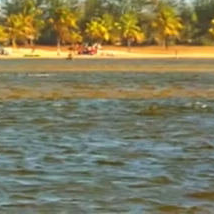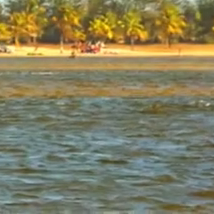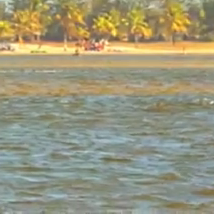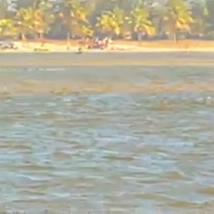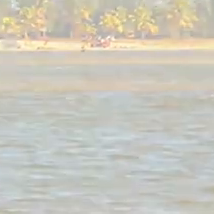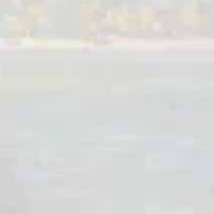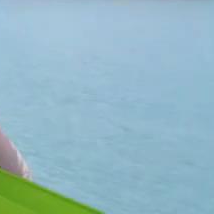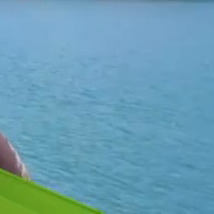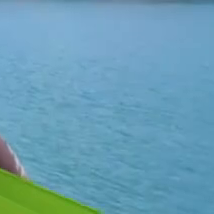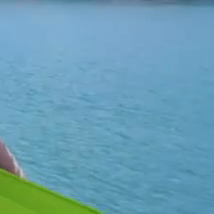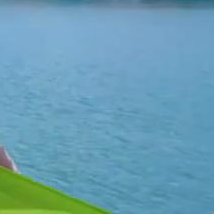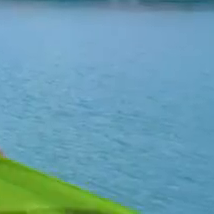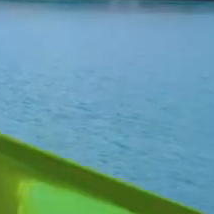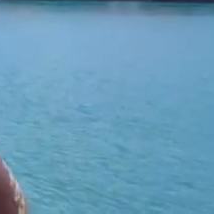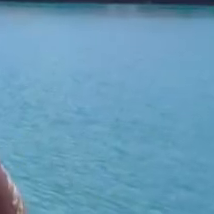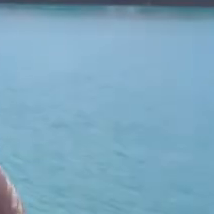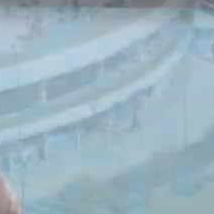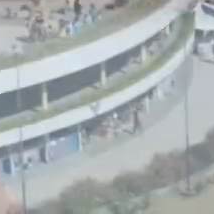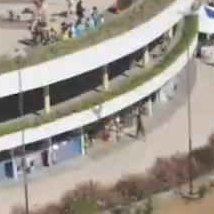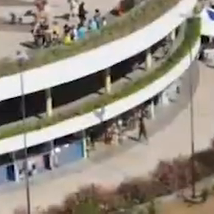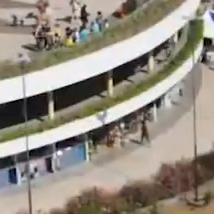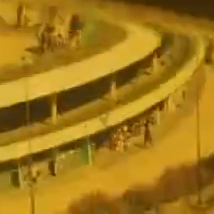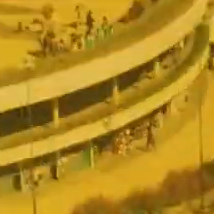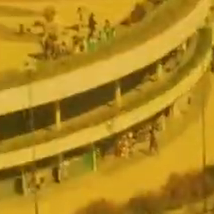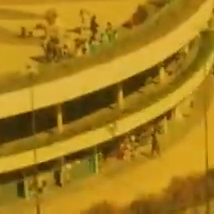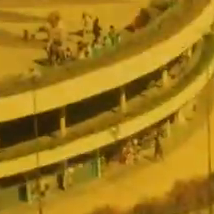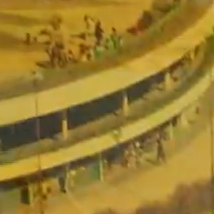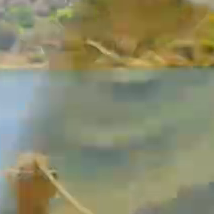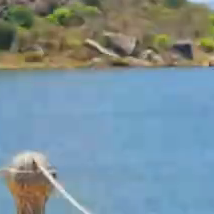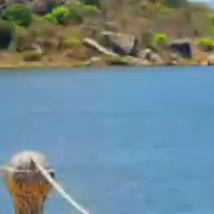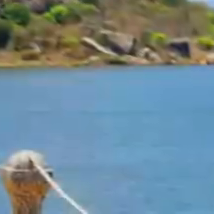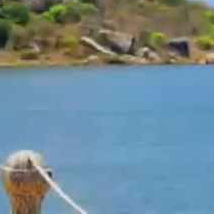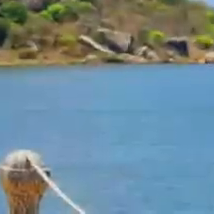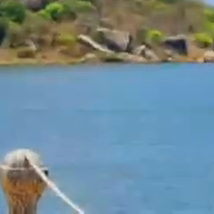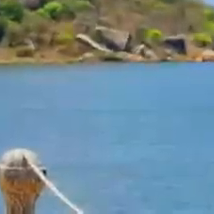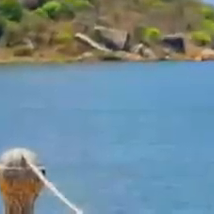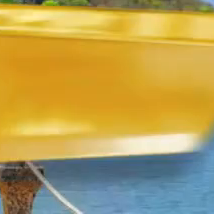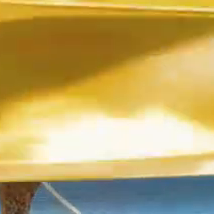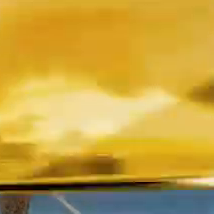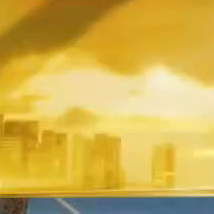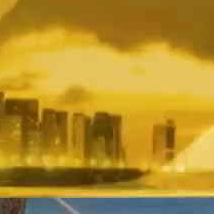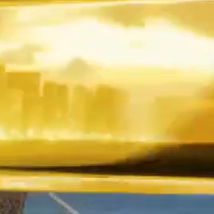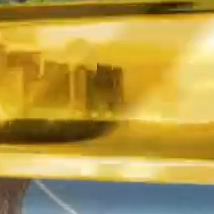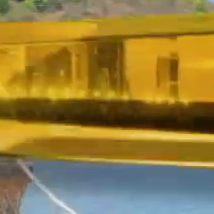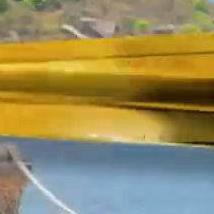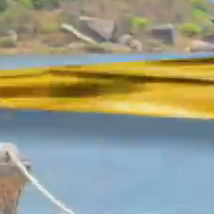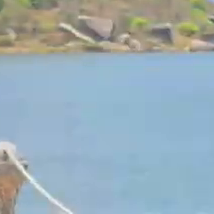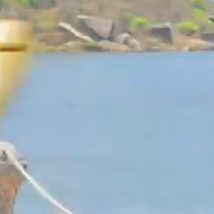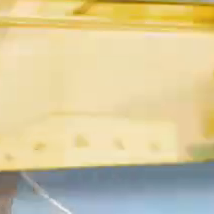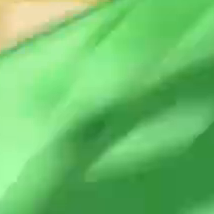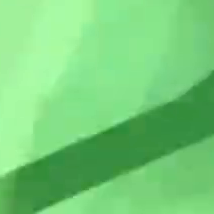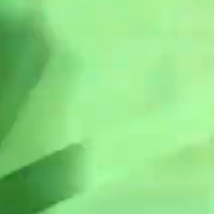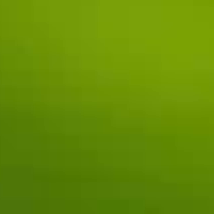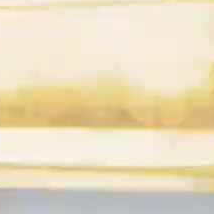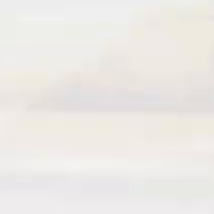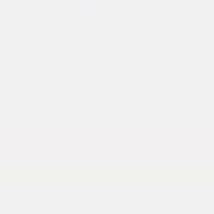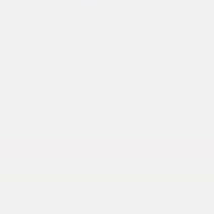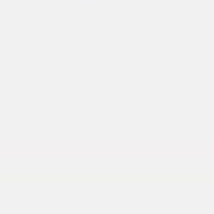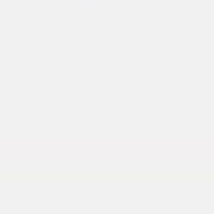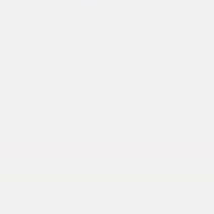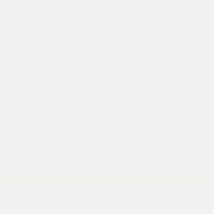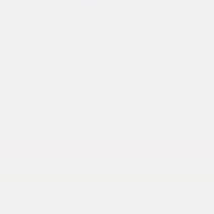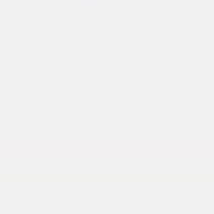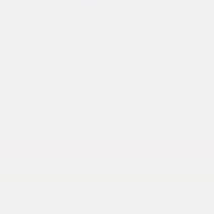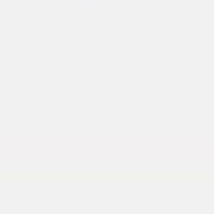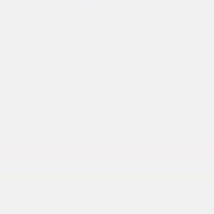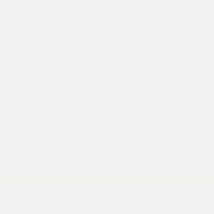Nossa marca é mudar pra você se ver melhor, aqui na TV Assembleia.